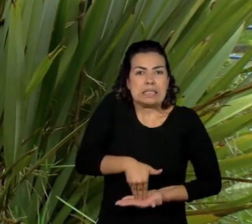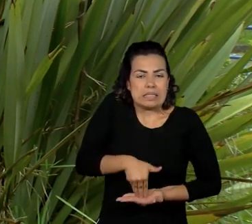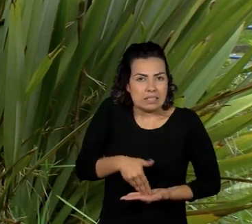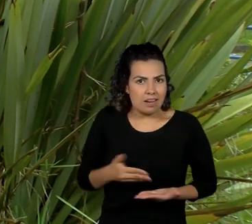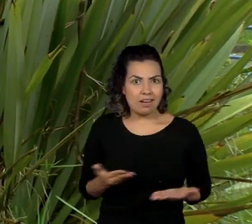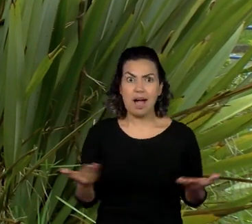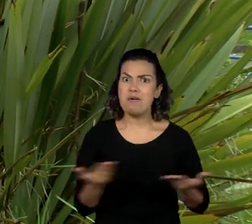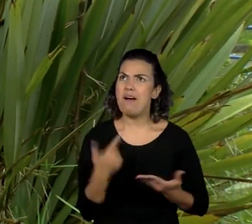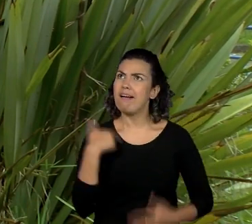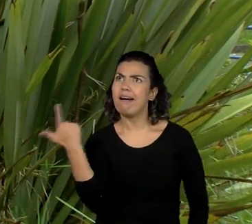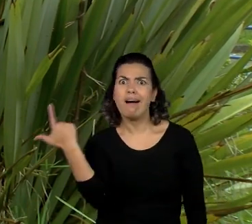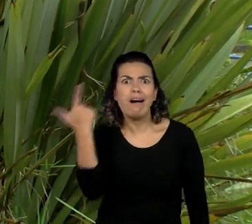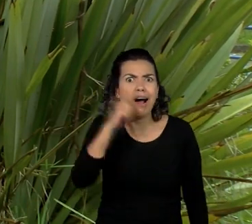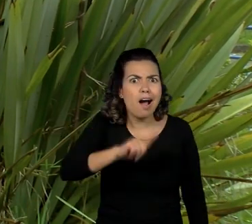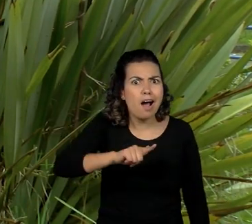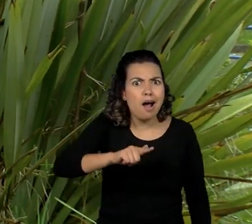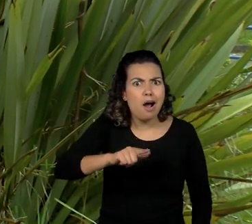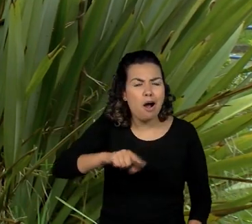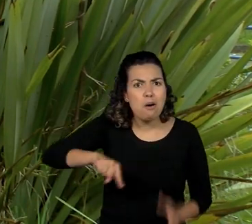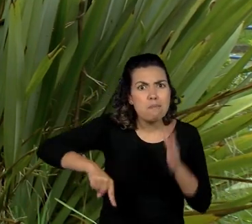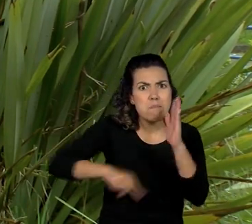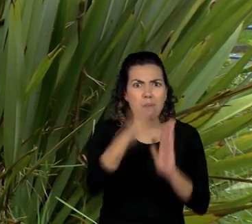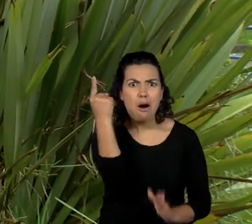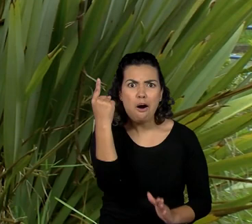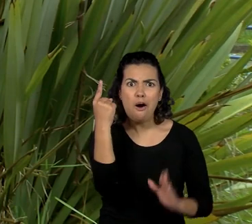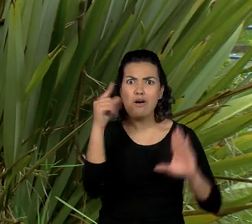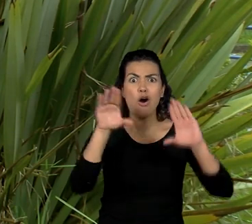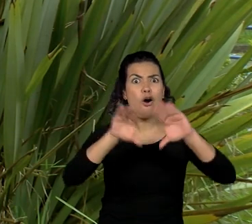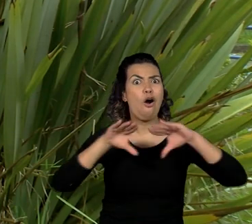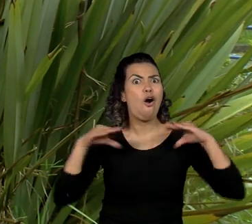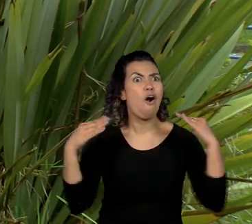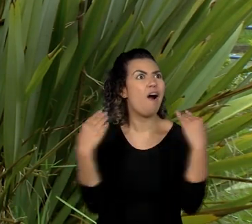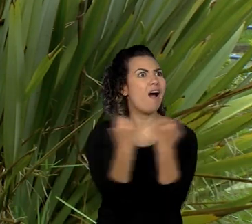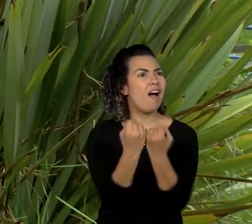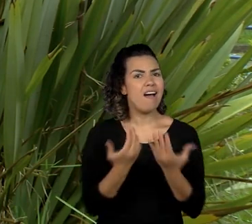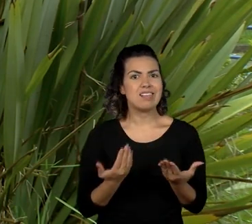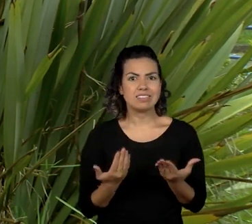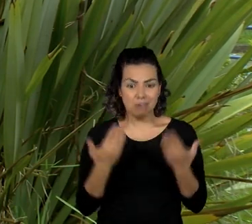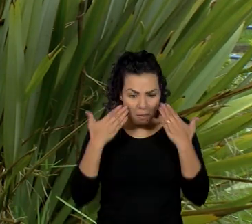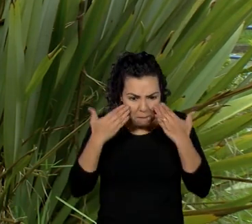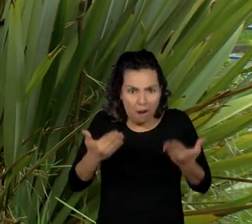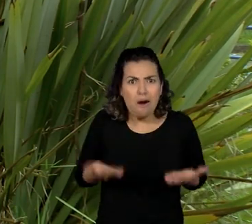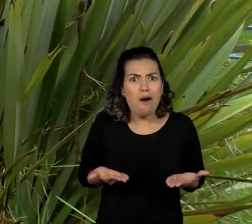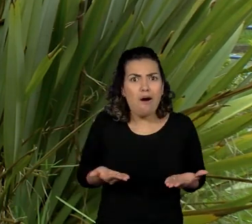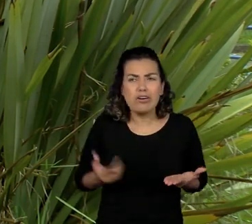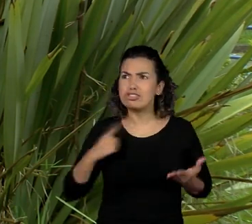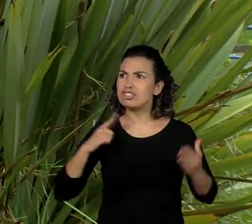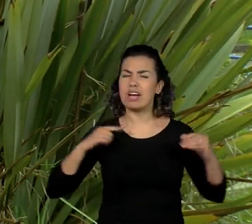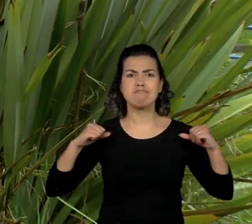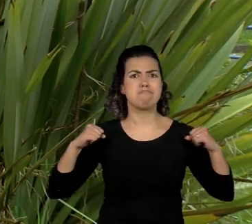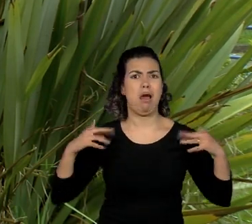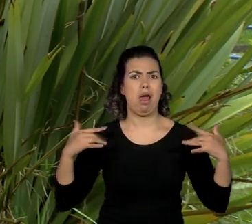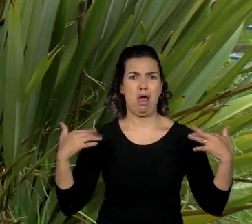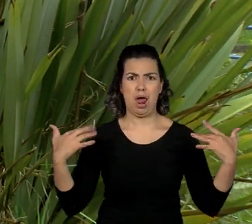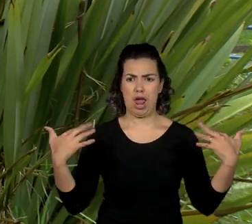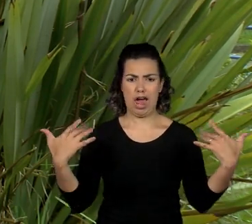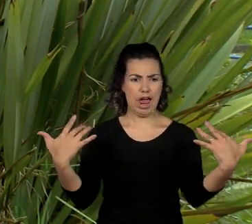congresso municipal, que estavam presentes ali educadores,